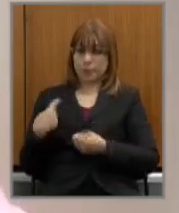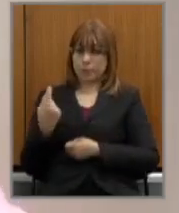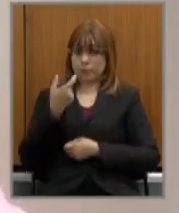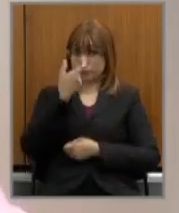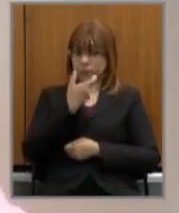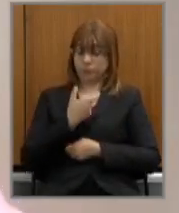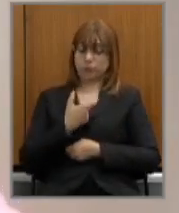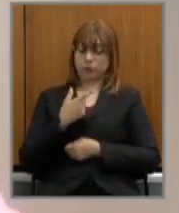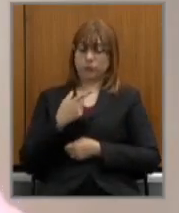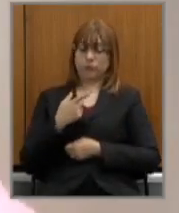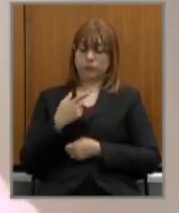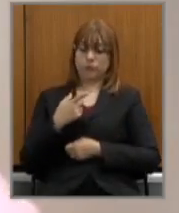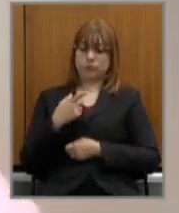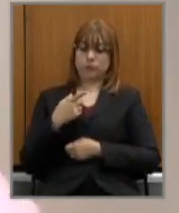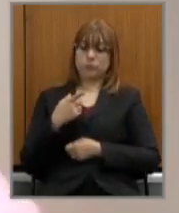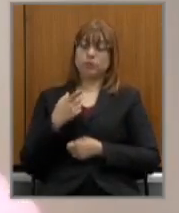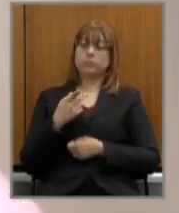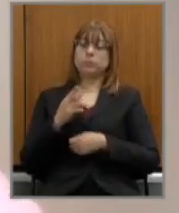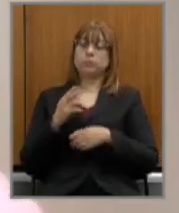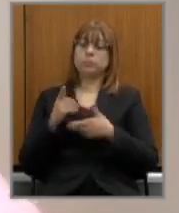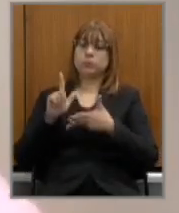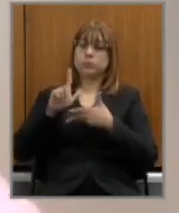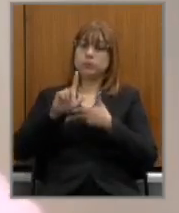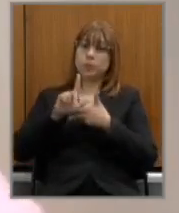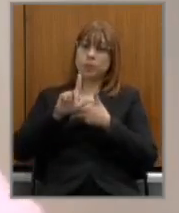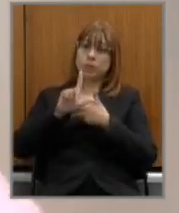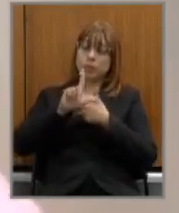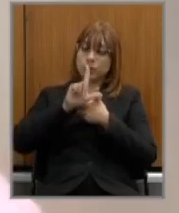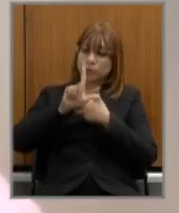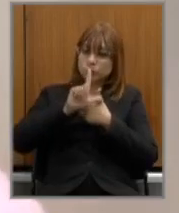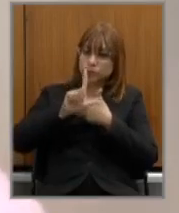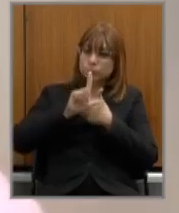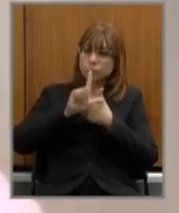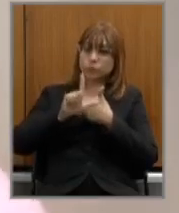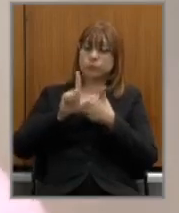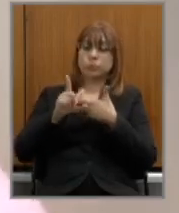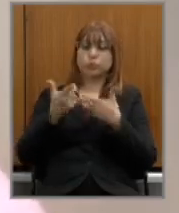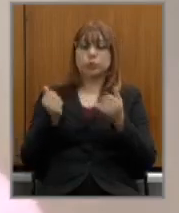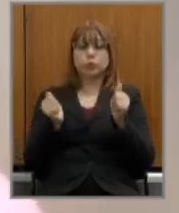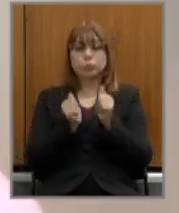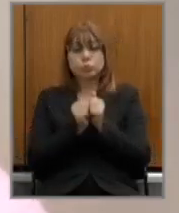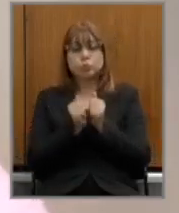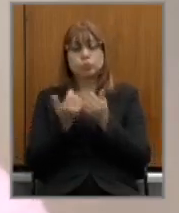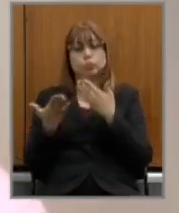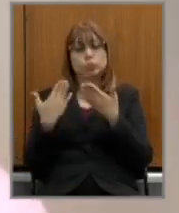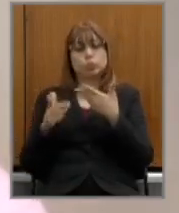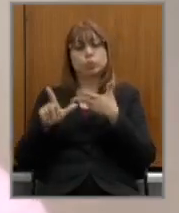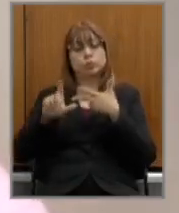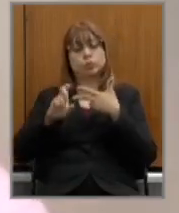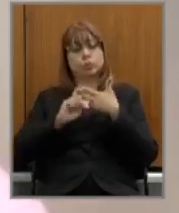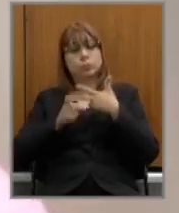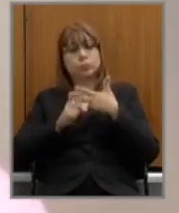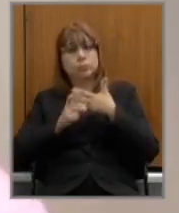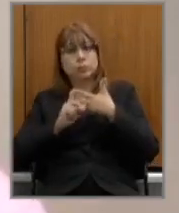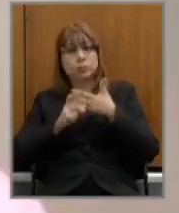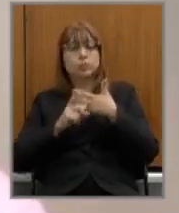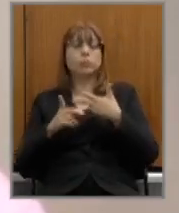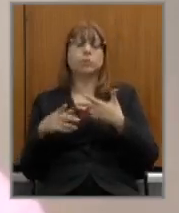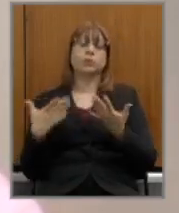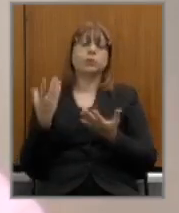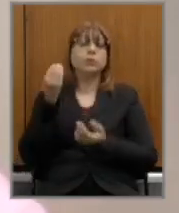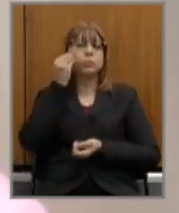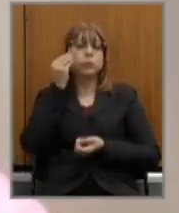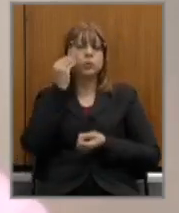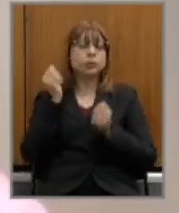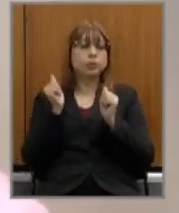legislativo em conversa em acordo com o executivo estamos dando os passos para a melhoria da reforma dentro do aceio